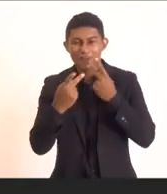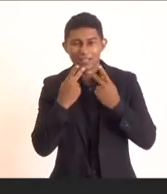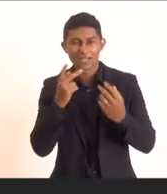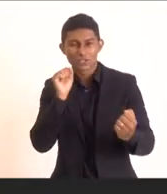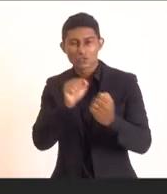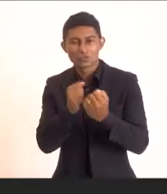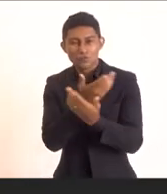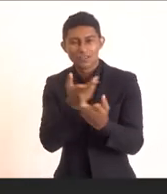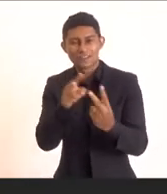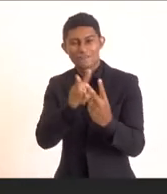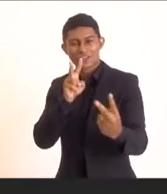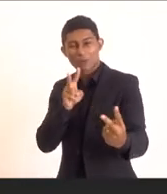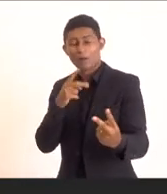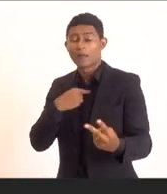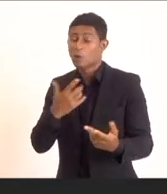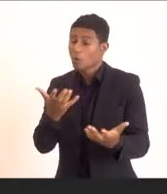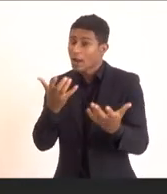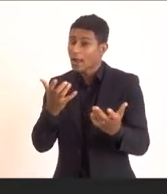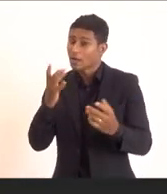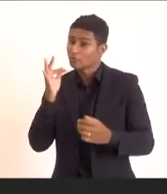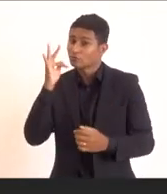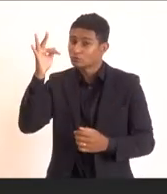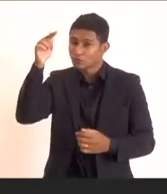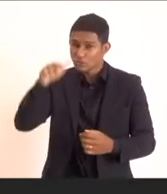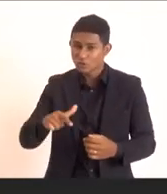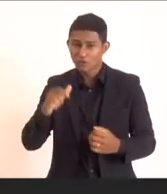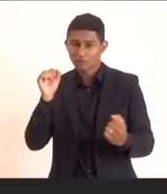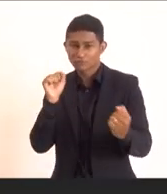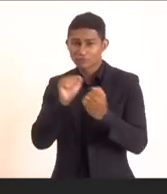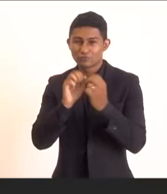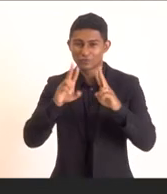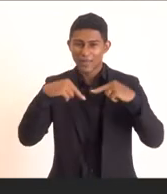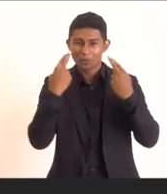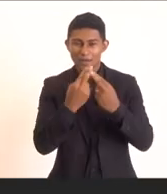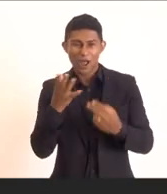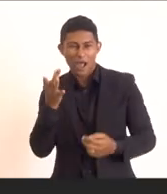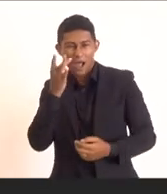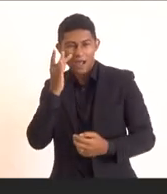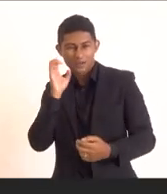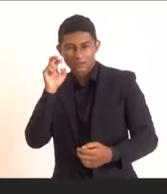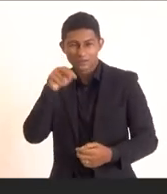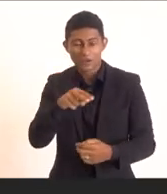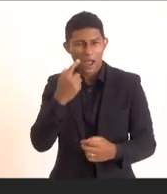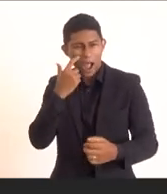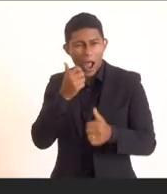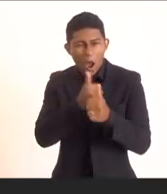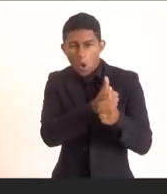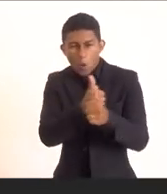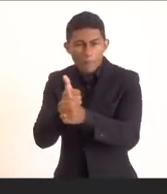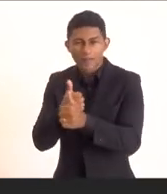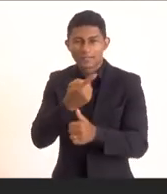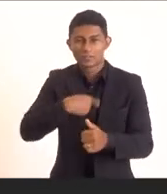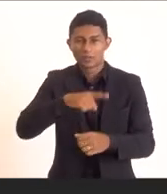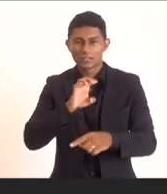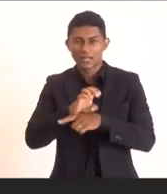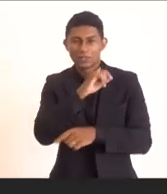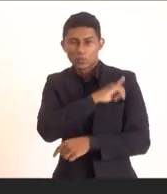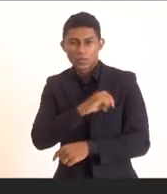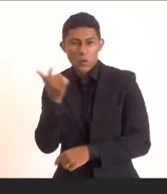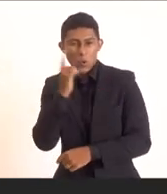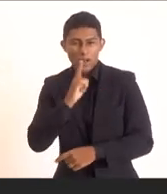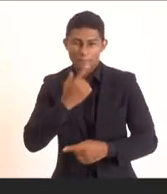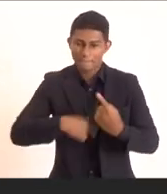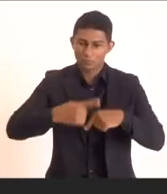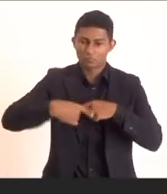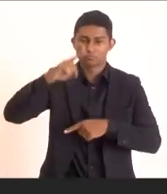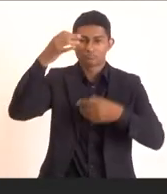mesmo virtualmente, espero no próximo estar presencialmente com vocês, acompanhando cada vez mais de perto essa revolução que a gente está fazendo no Estado com a criação desse fundo